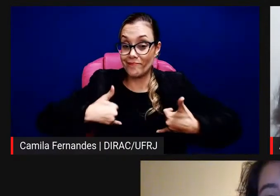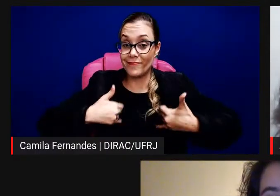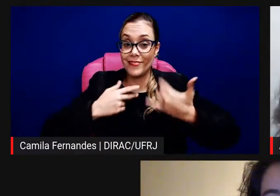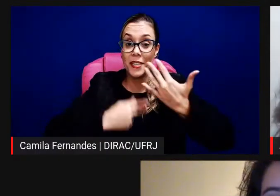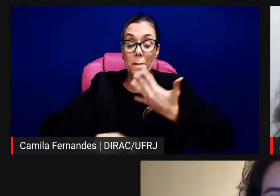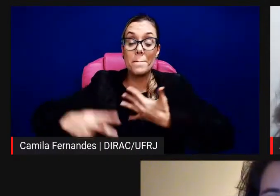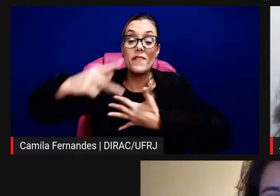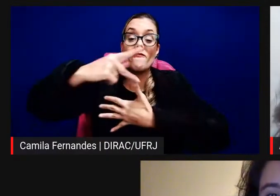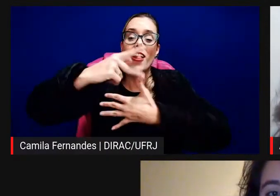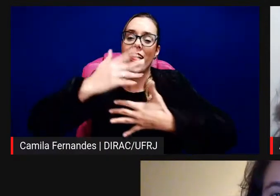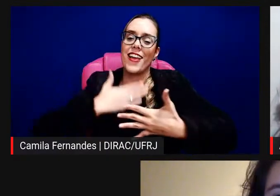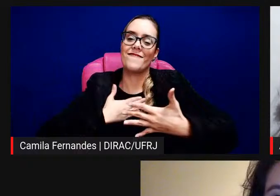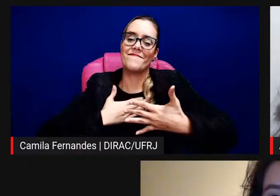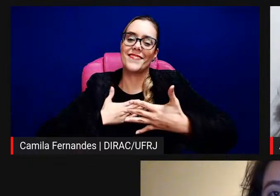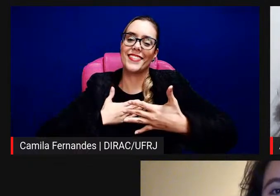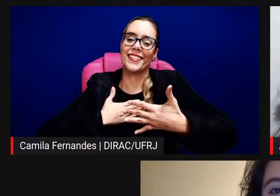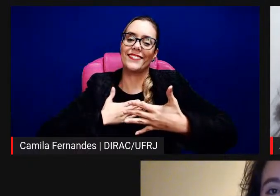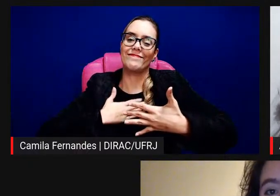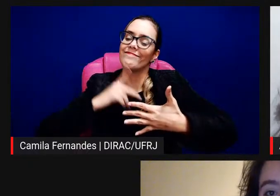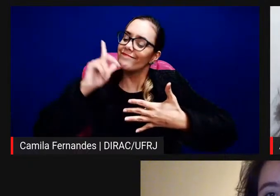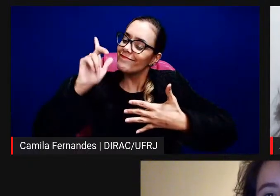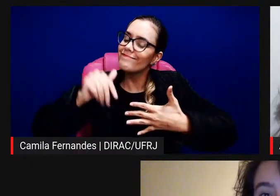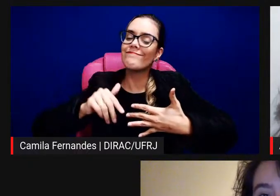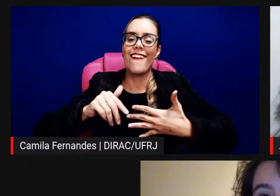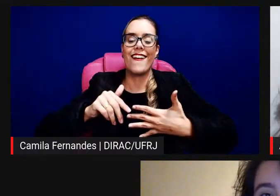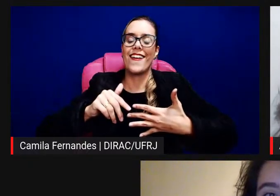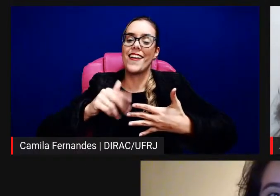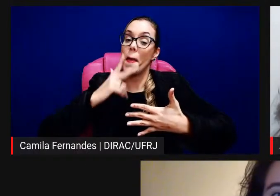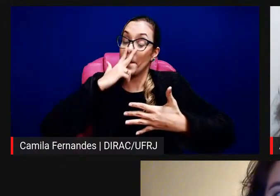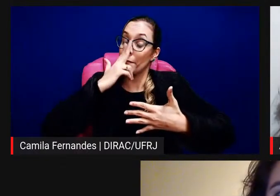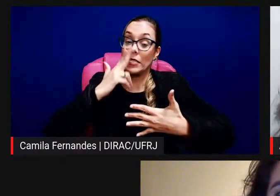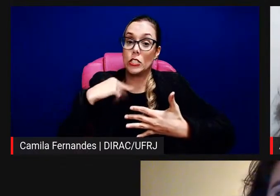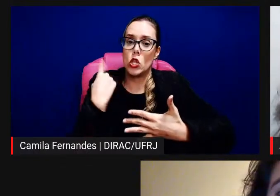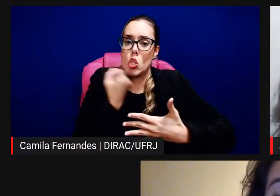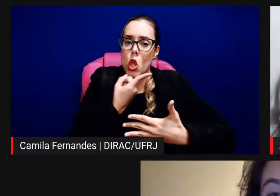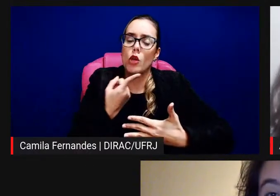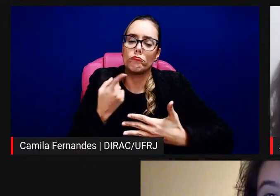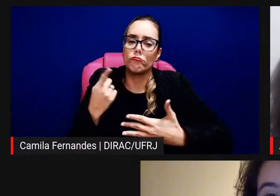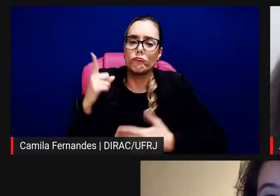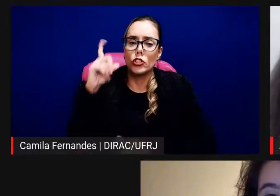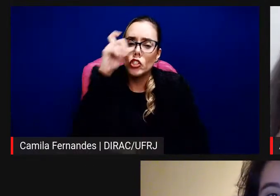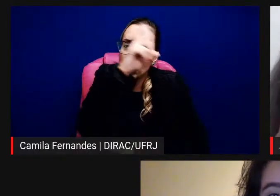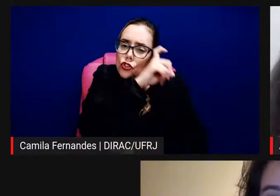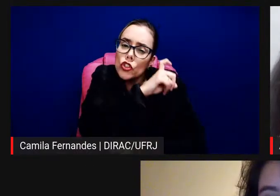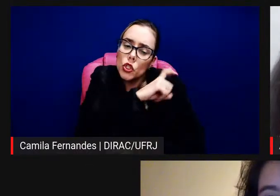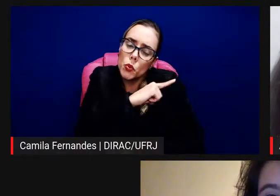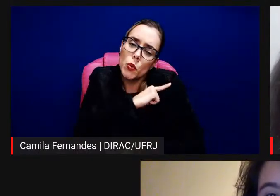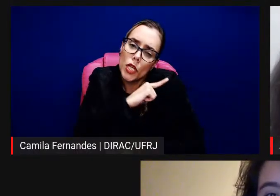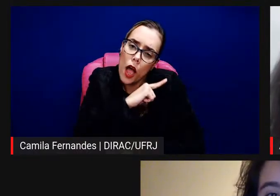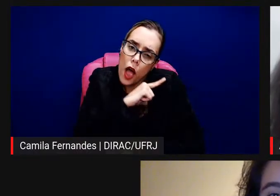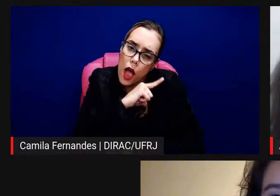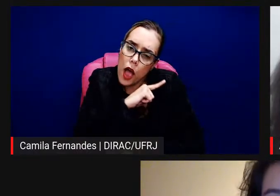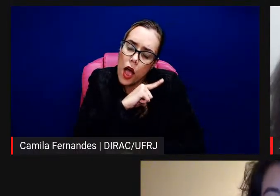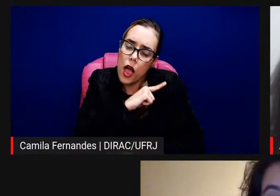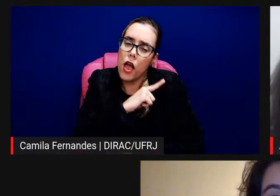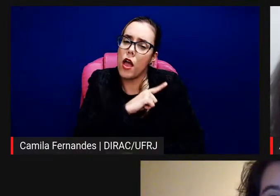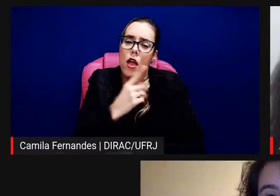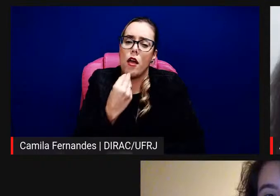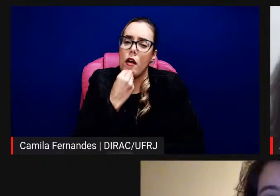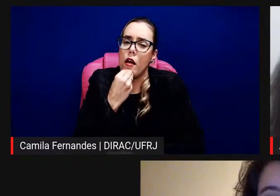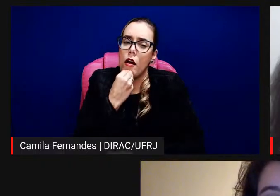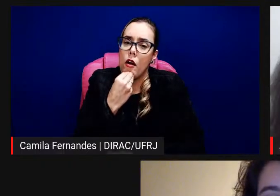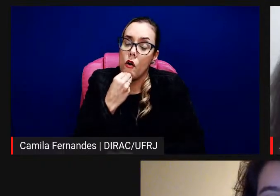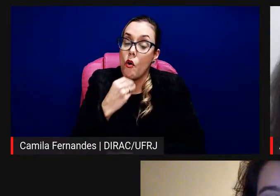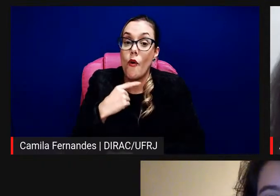tem suas dificuldades, claro, é um trabalho que tem muito pouco desdobramento objetual, por exemplo, muita